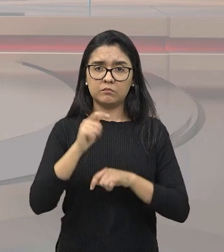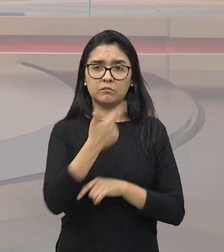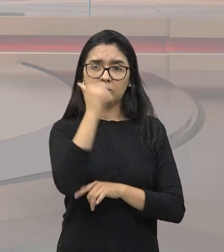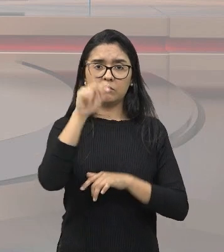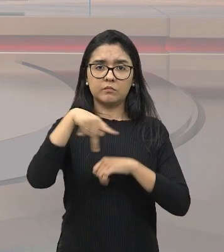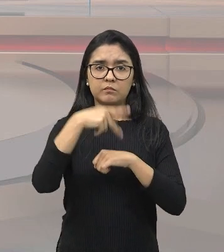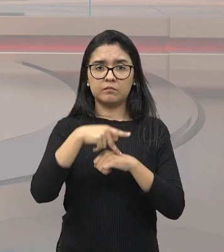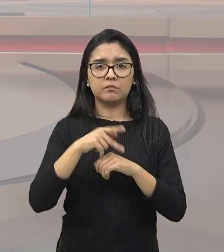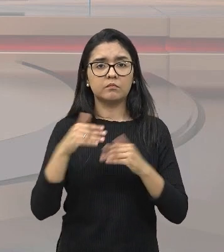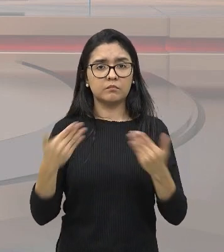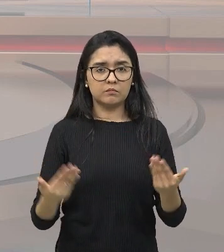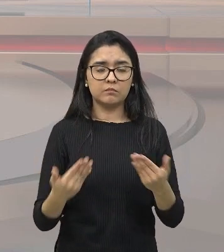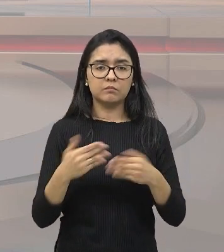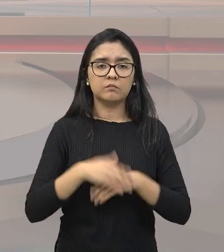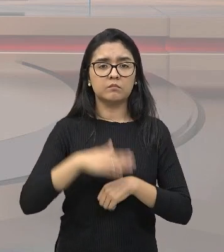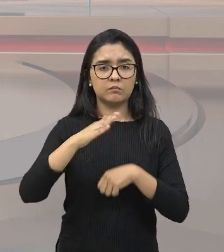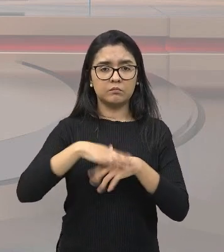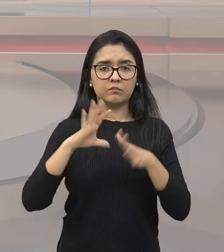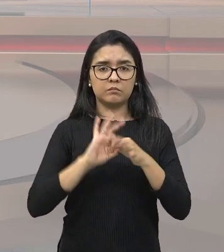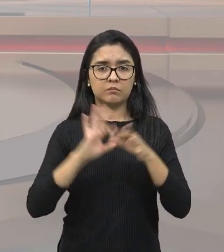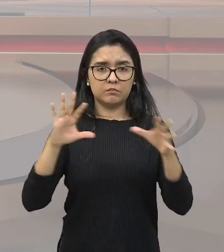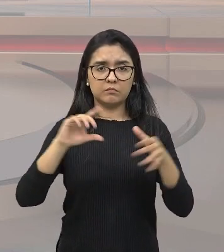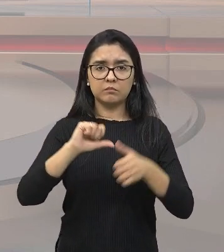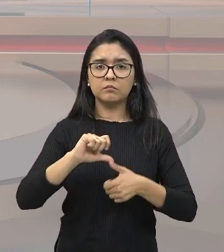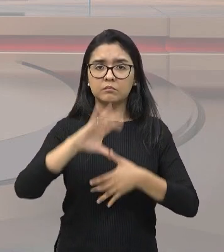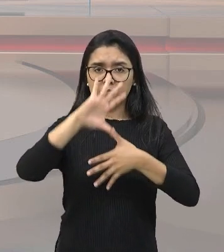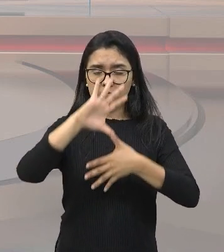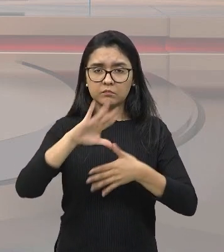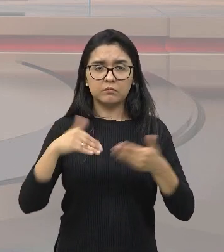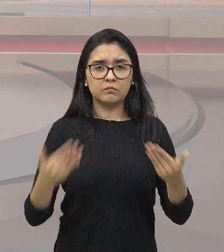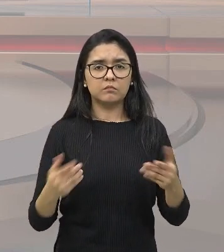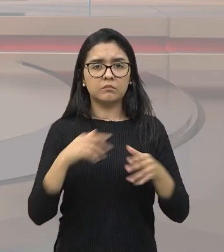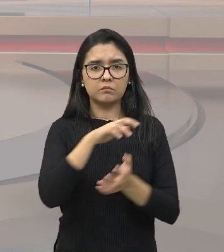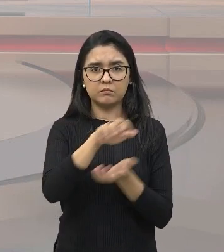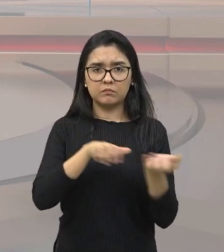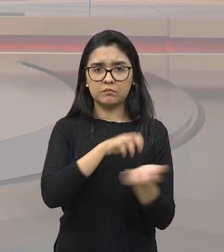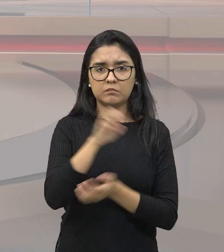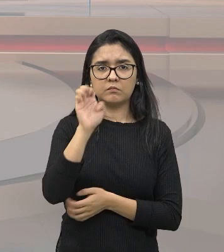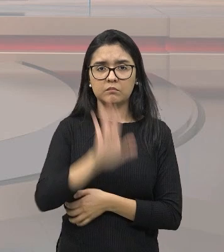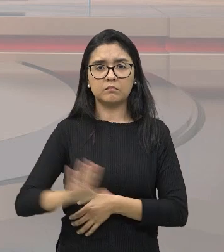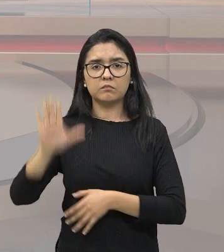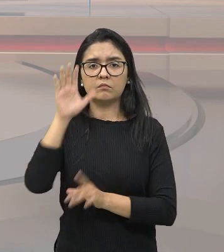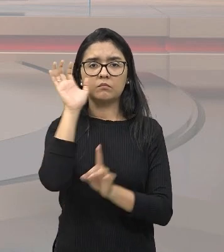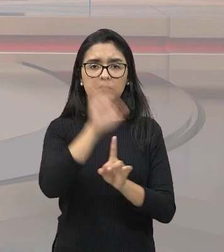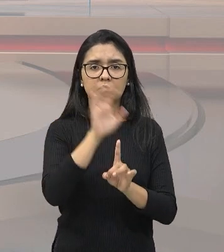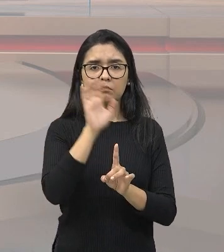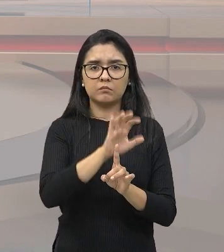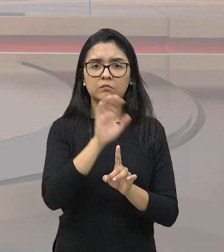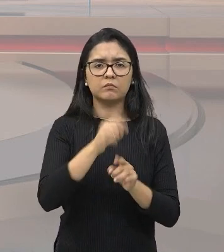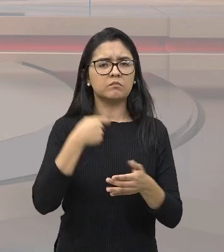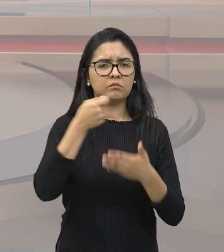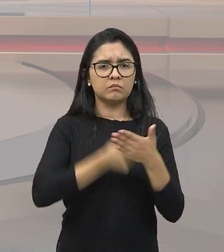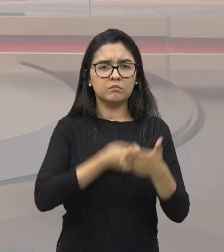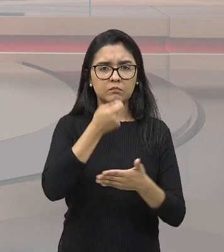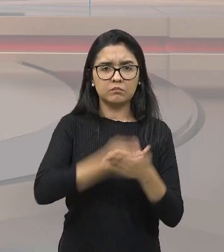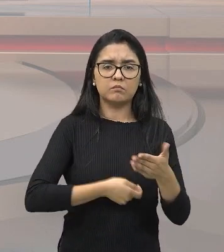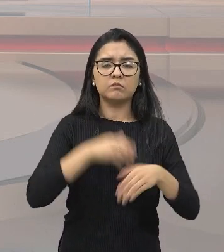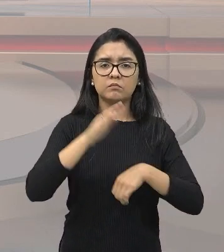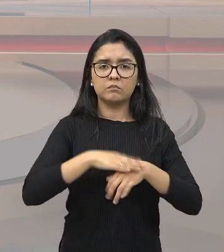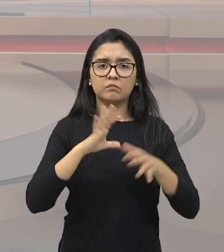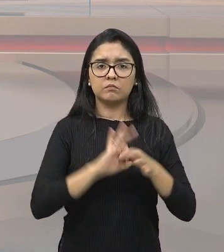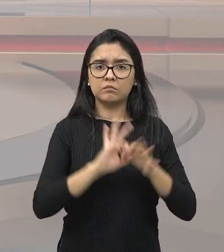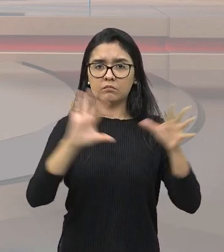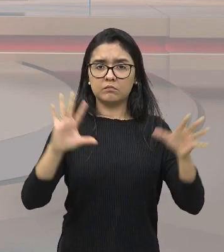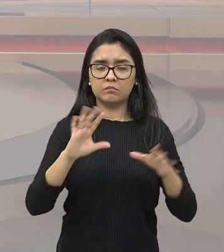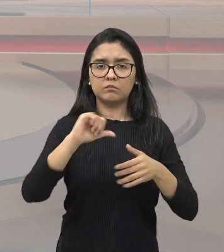Então, independências latino-americanas. As revoluções europeias inspiraram as lutas pela independência na América Latina.